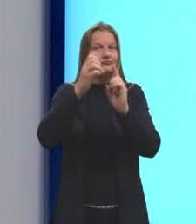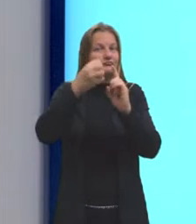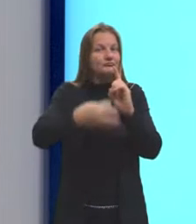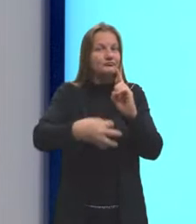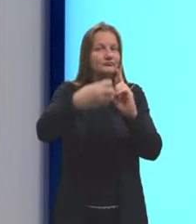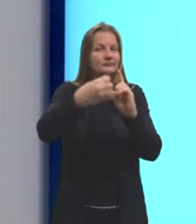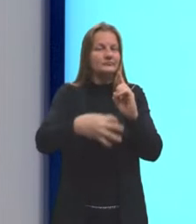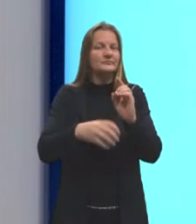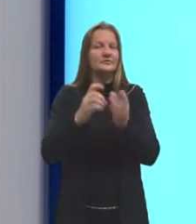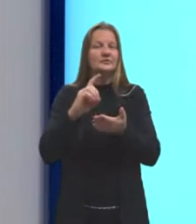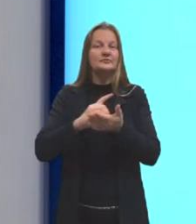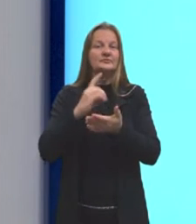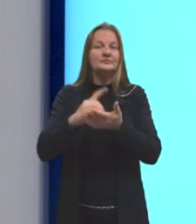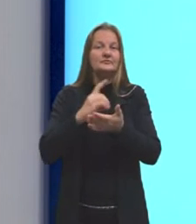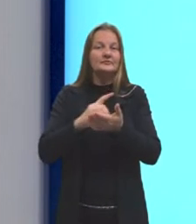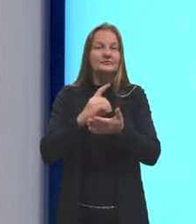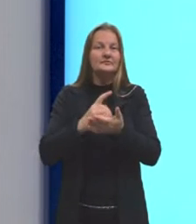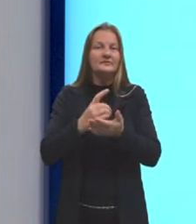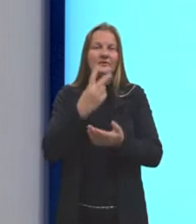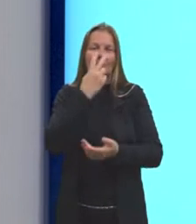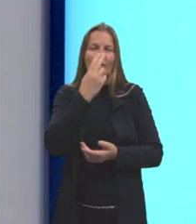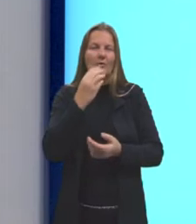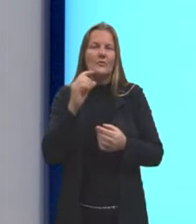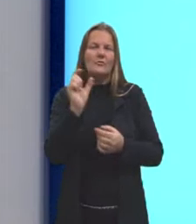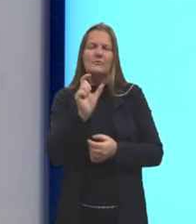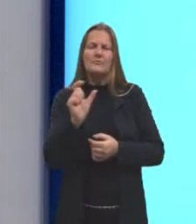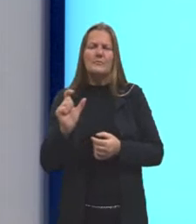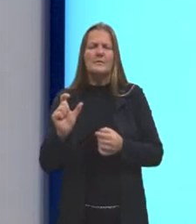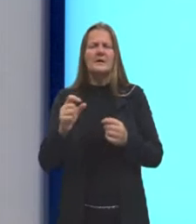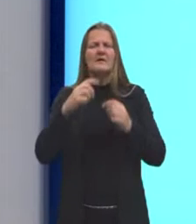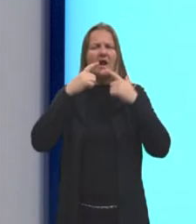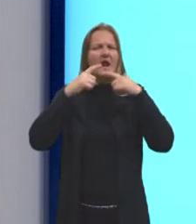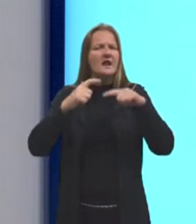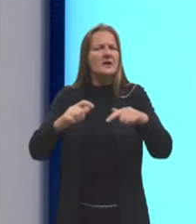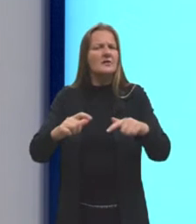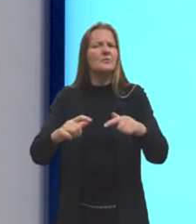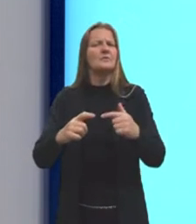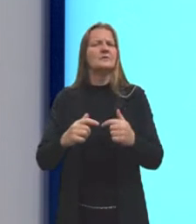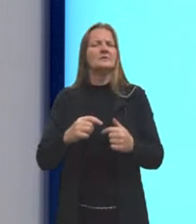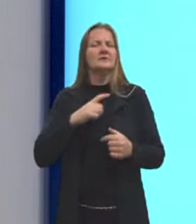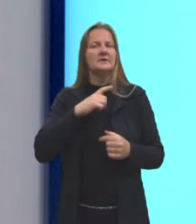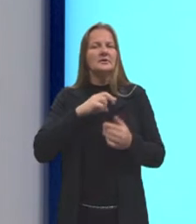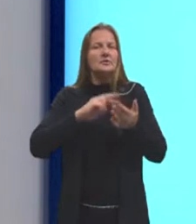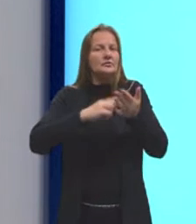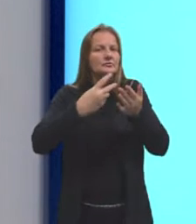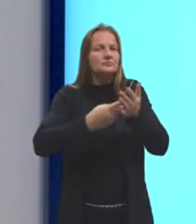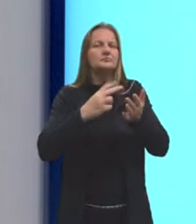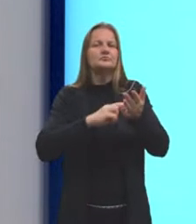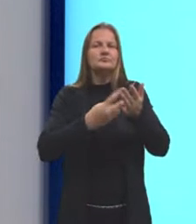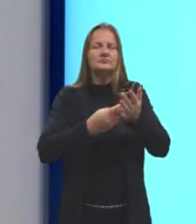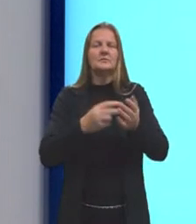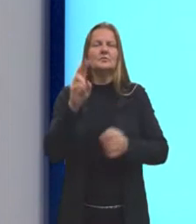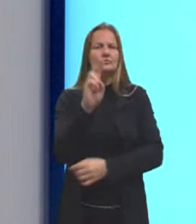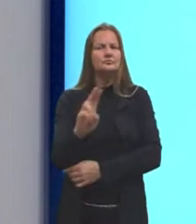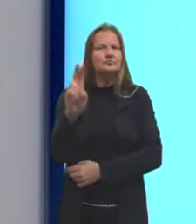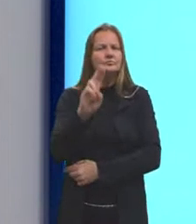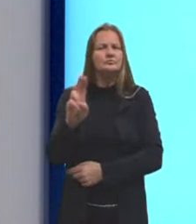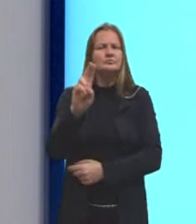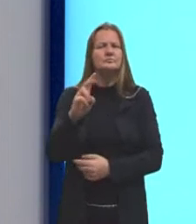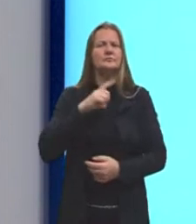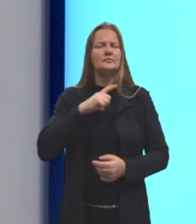dicionário é a compilação que contém as palavras de uma língua, apresentando seu significado, utilização,